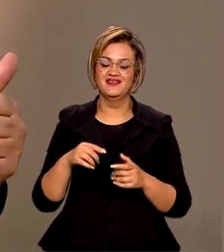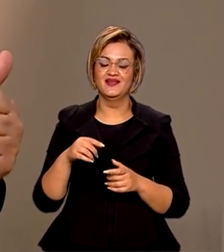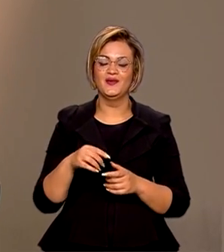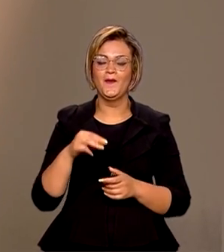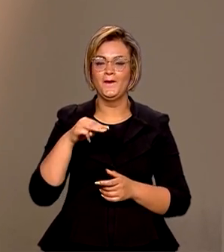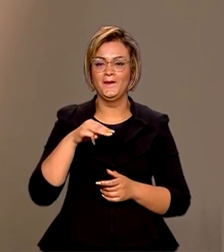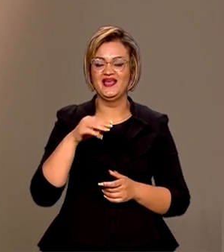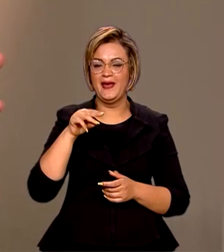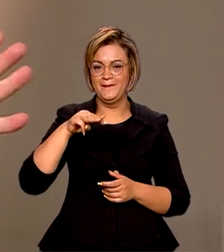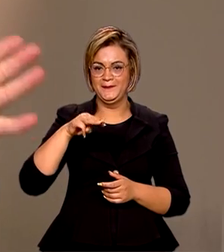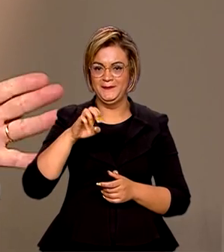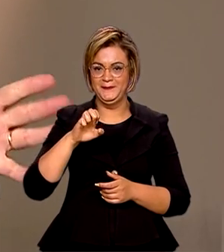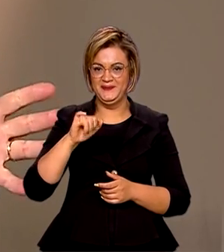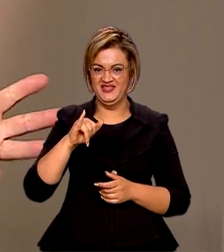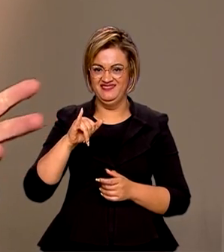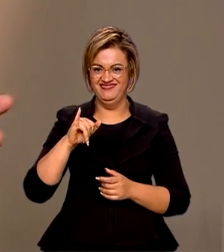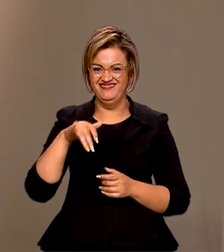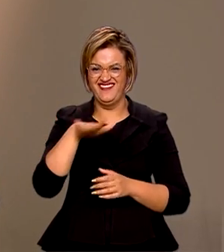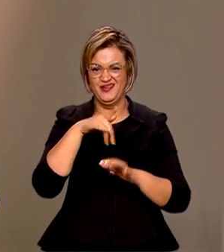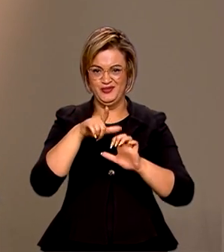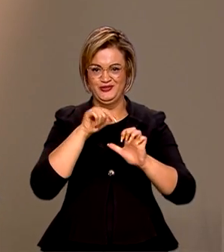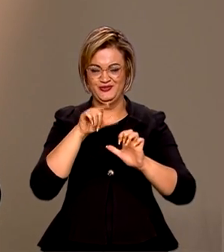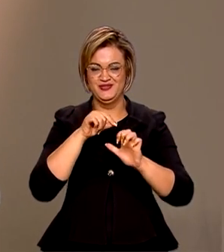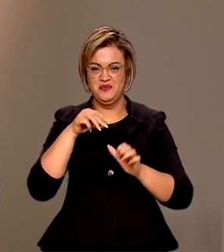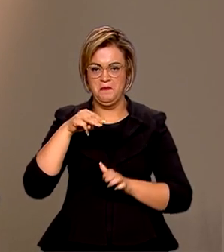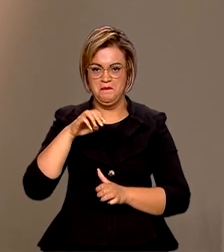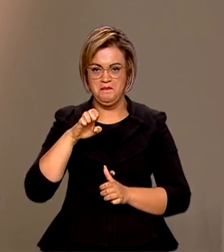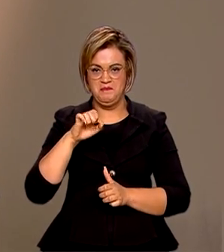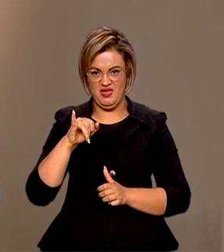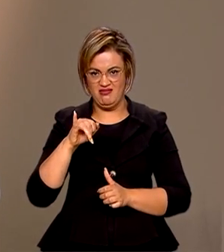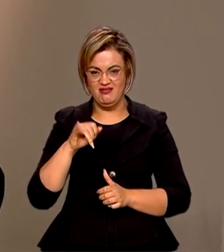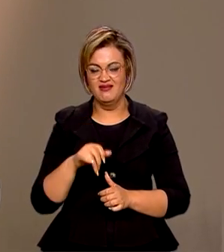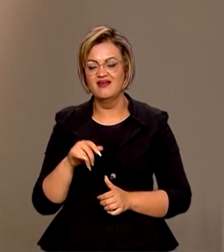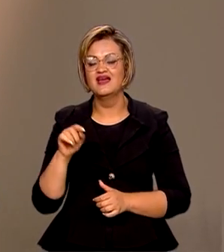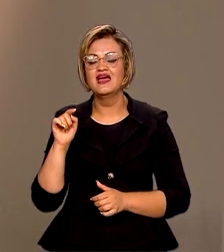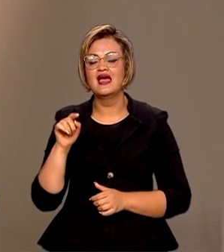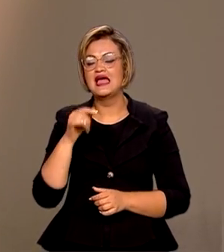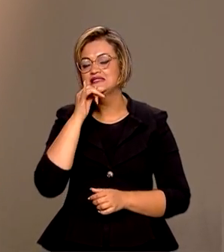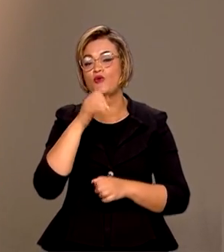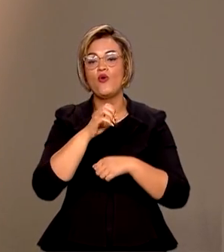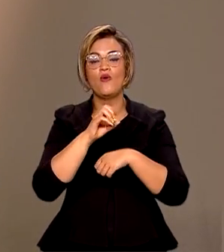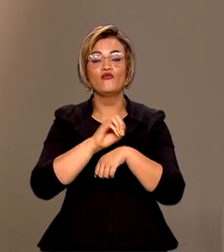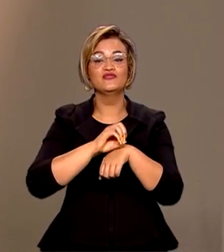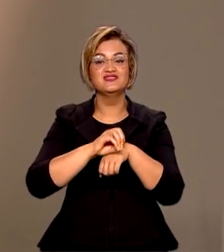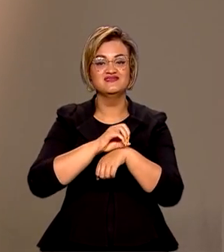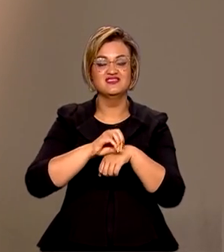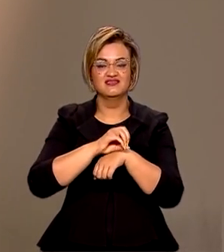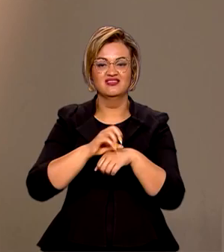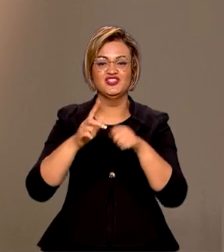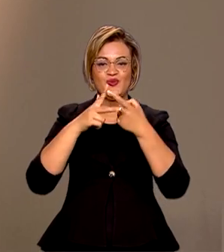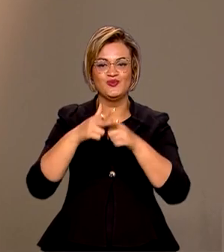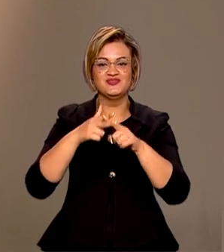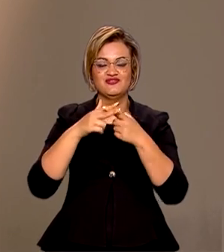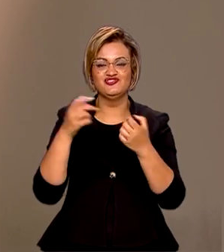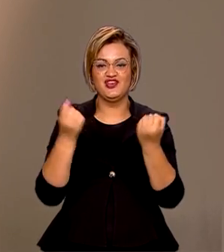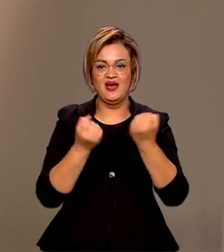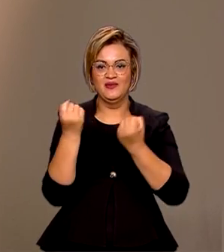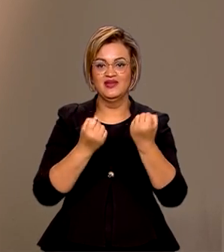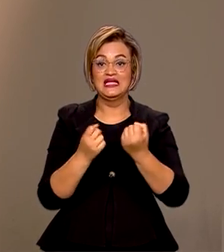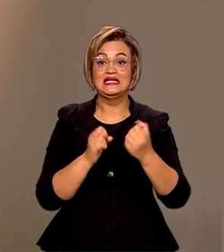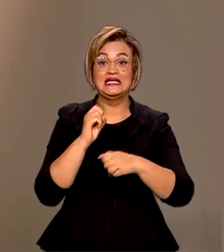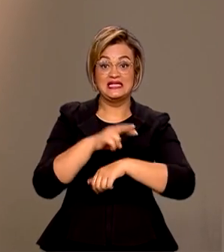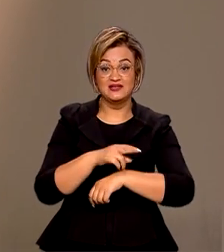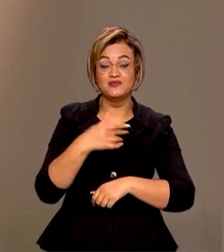individual. Porque no microempreendedor individual, que destacou foi as oficinas mecânicas, né? Então, quem mais empregou agora